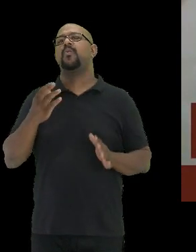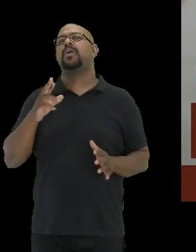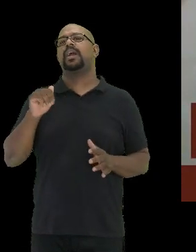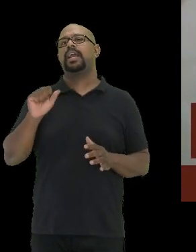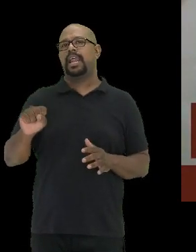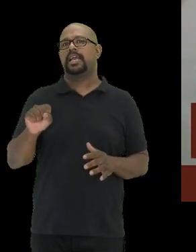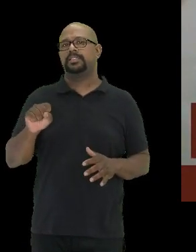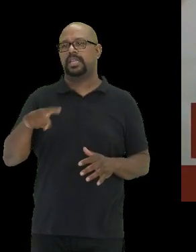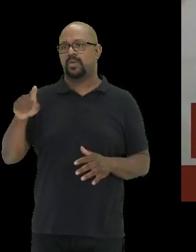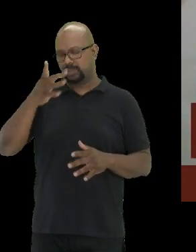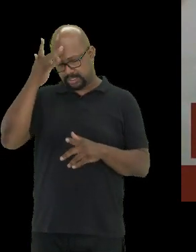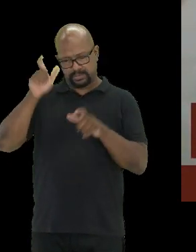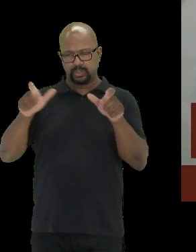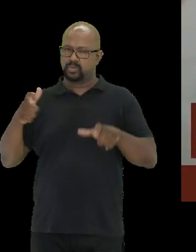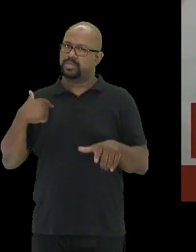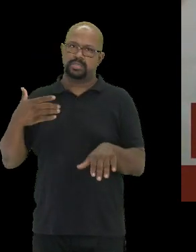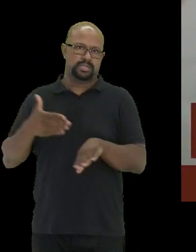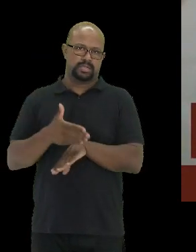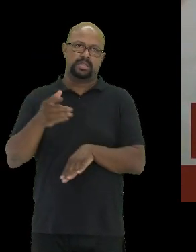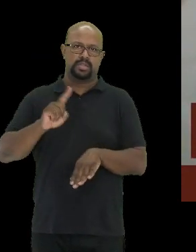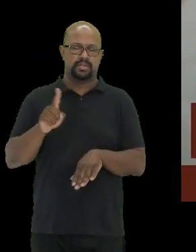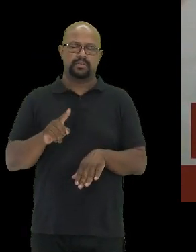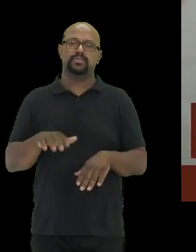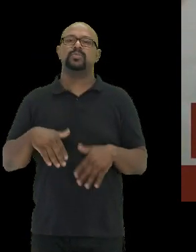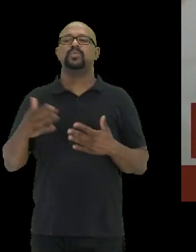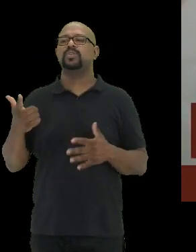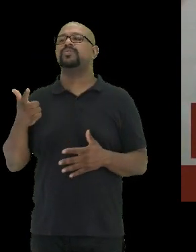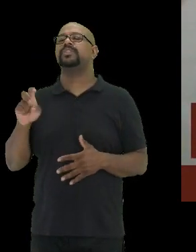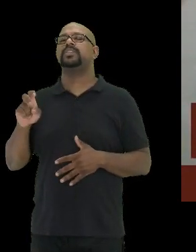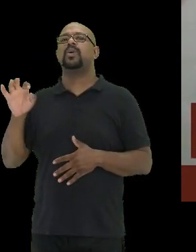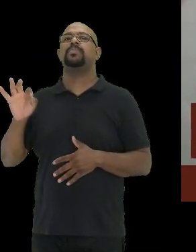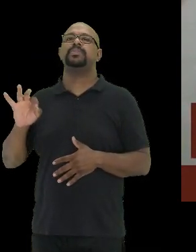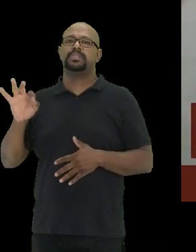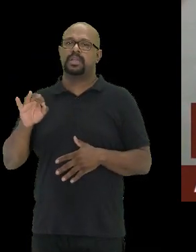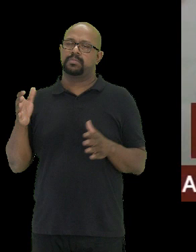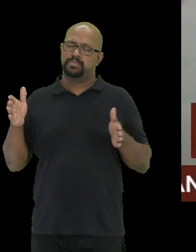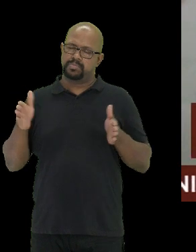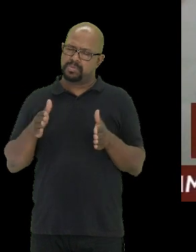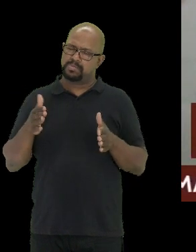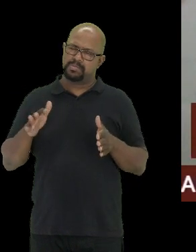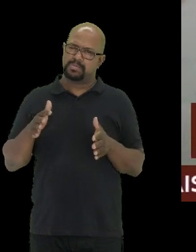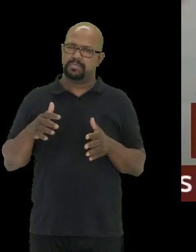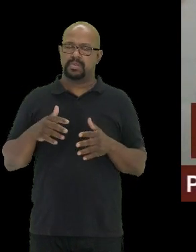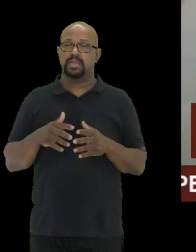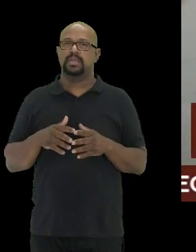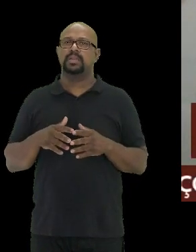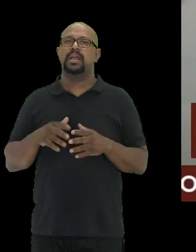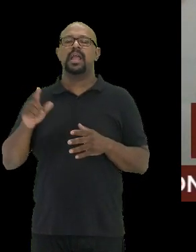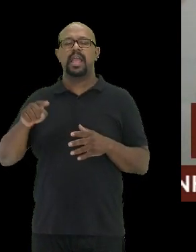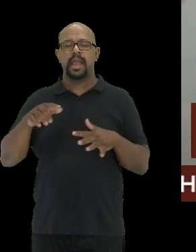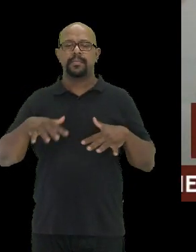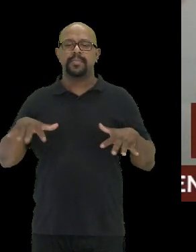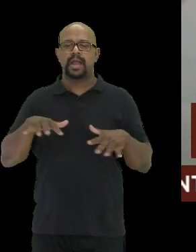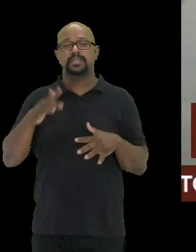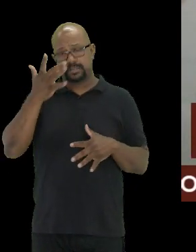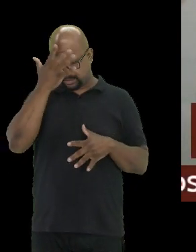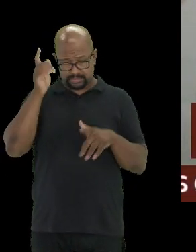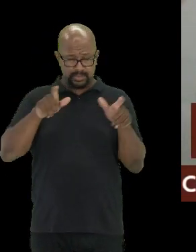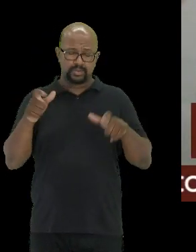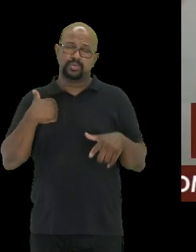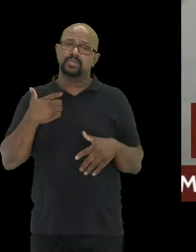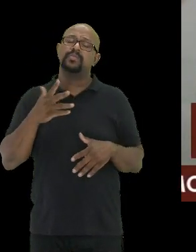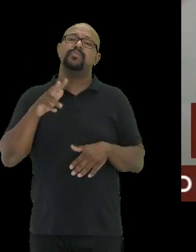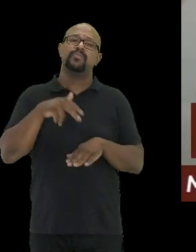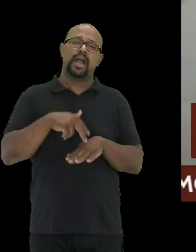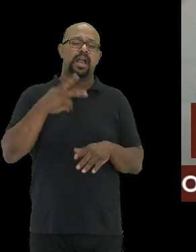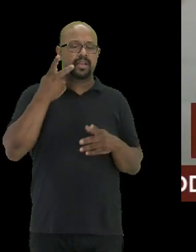aonde o público não tem acesso. E os outros 25%, um pouquinho mais, 75%, é a parte que é aberta ao público, que